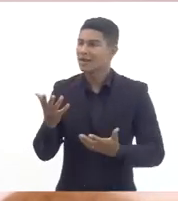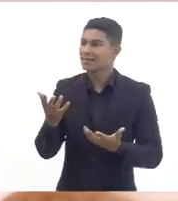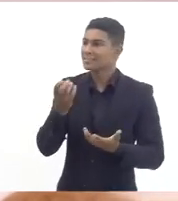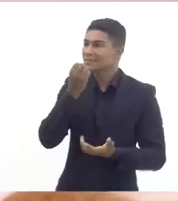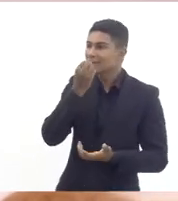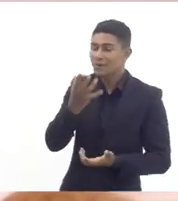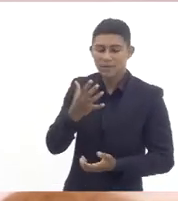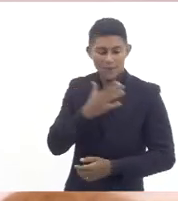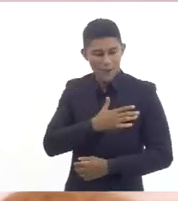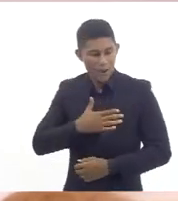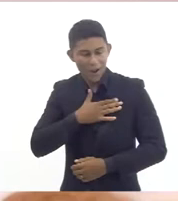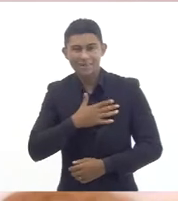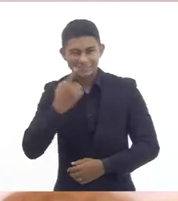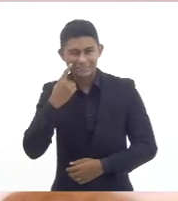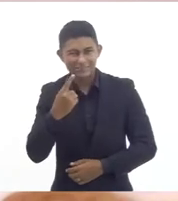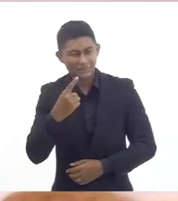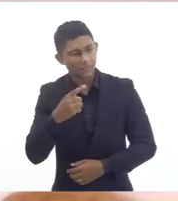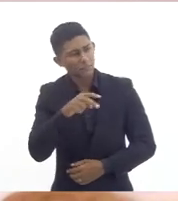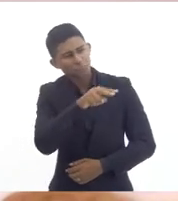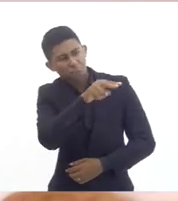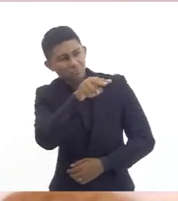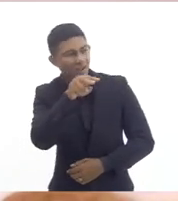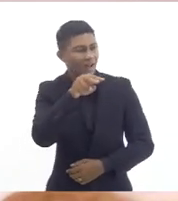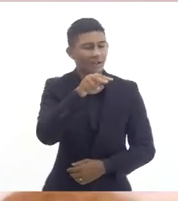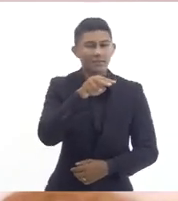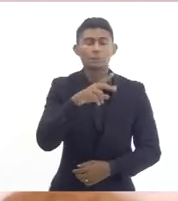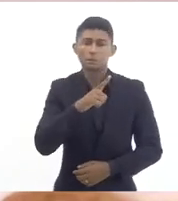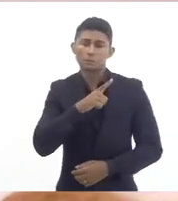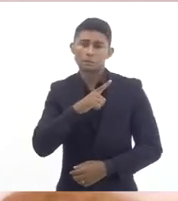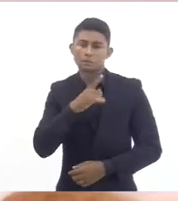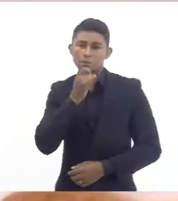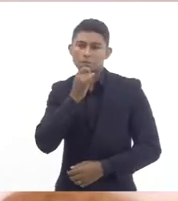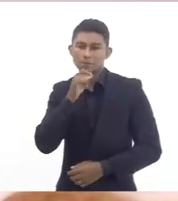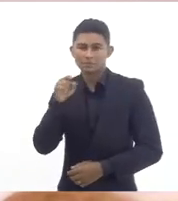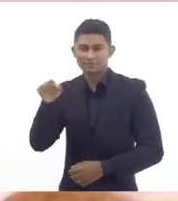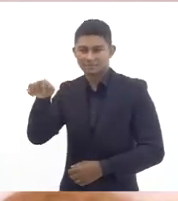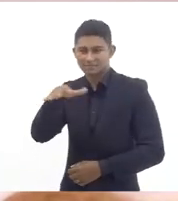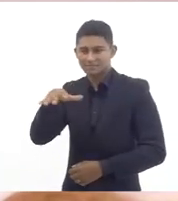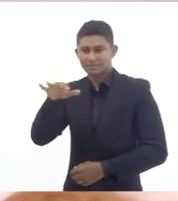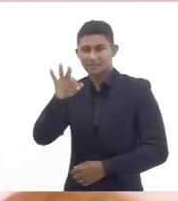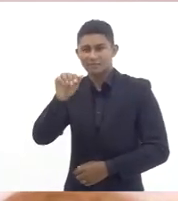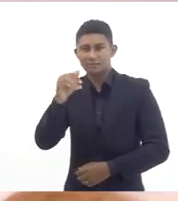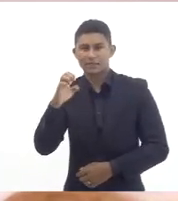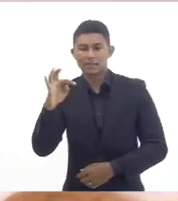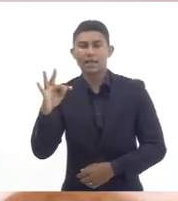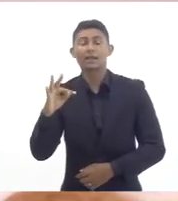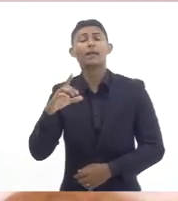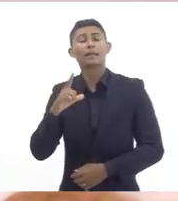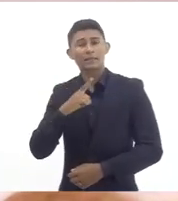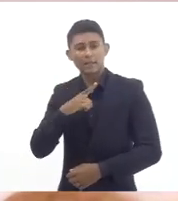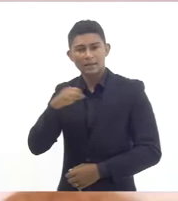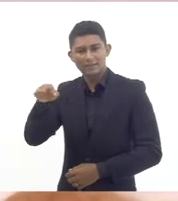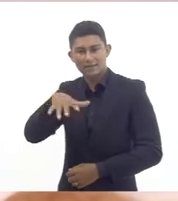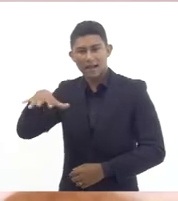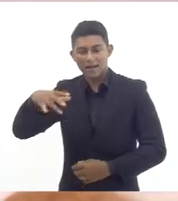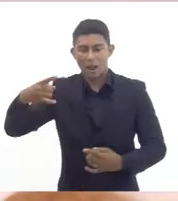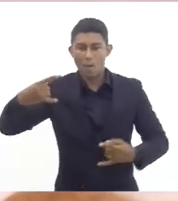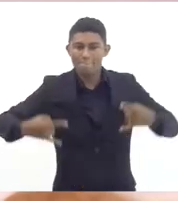ele tem por exemplo na FITES um setor de robótica agora abriram também um setor de inovação